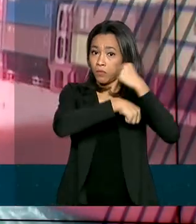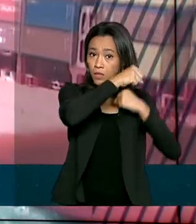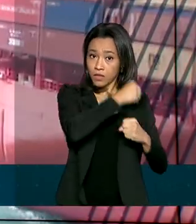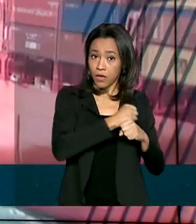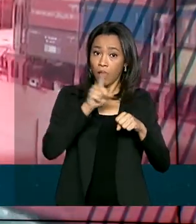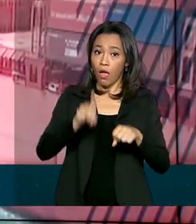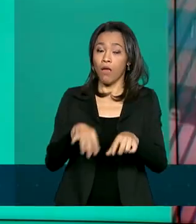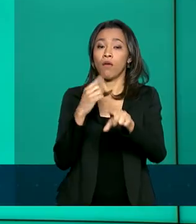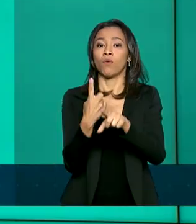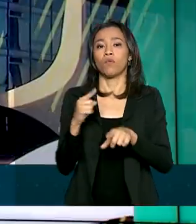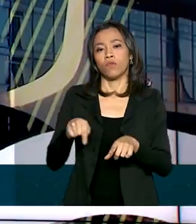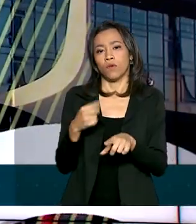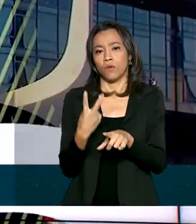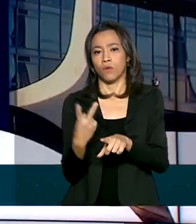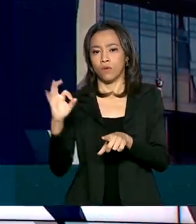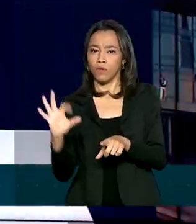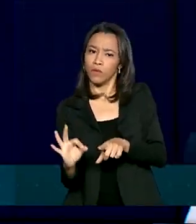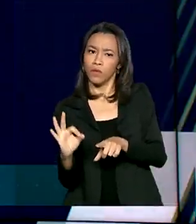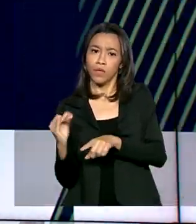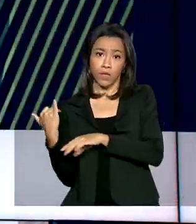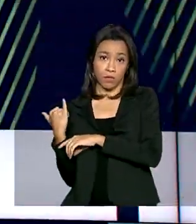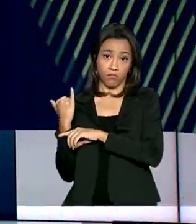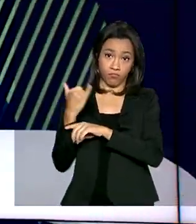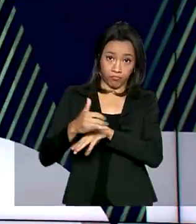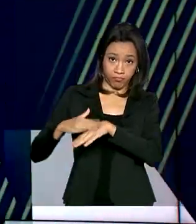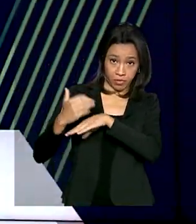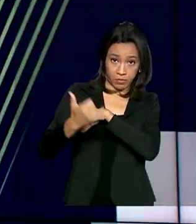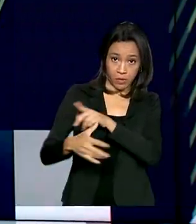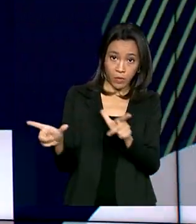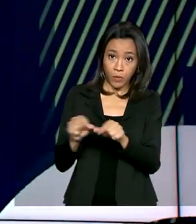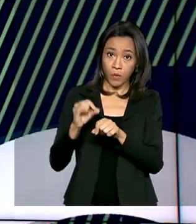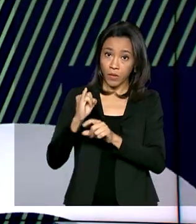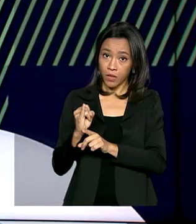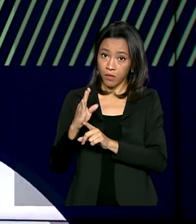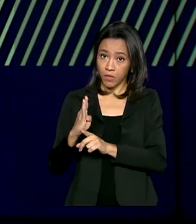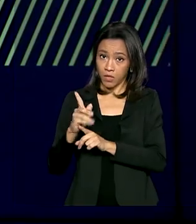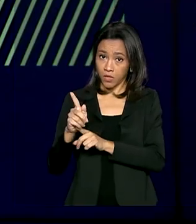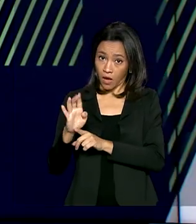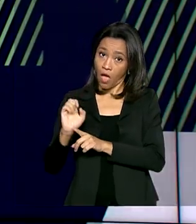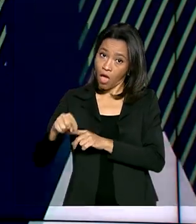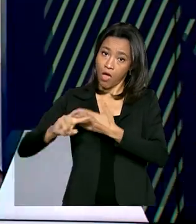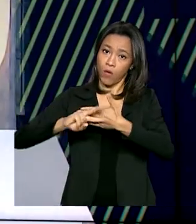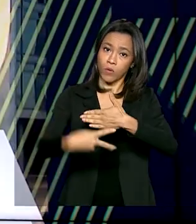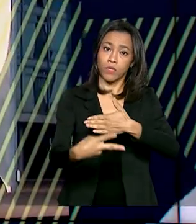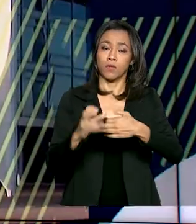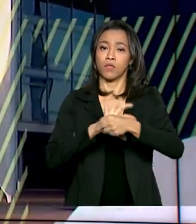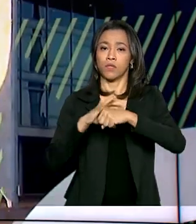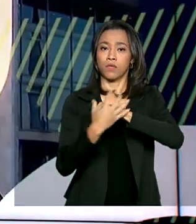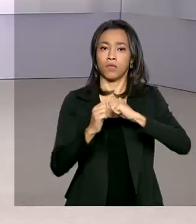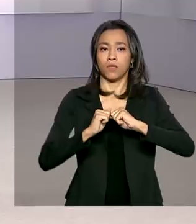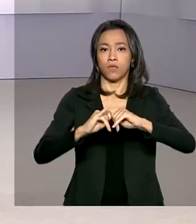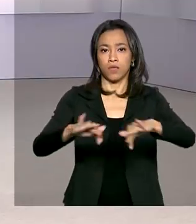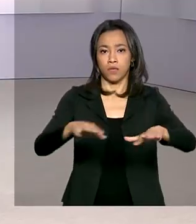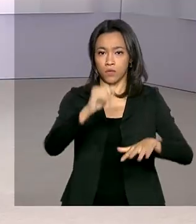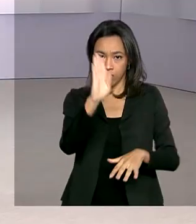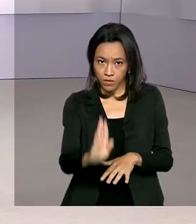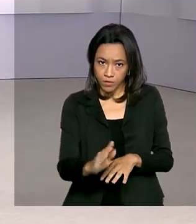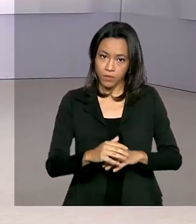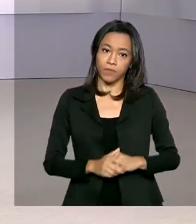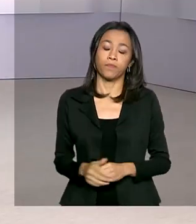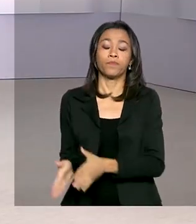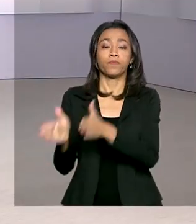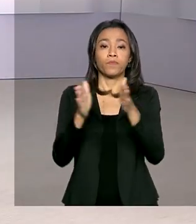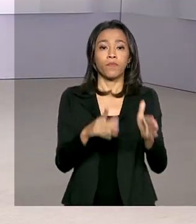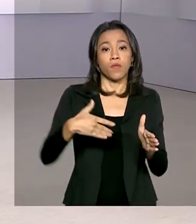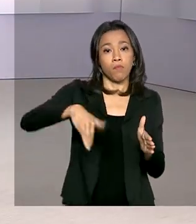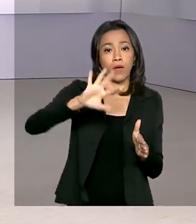1,2%. De acordo com o IBGE, a queda já é um reflexo da crise do coronavírus no país. Mais